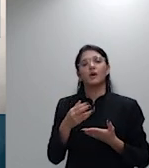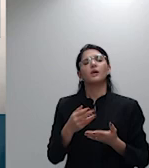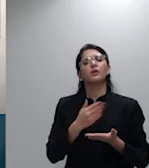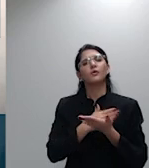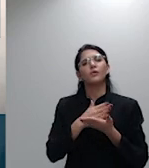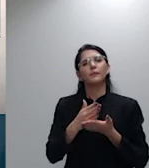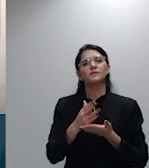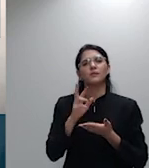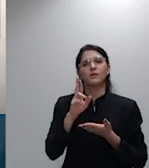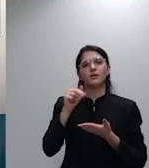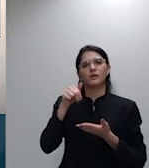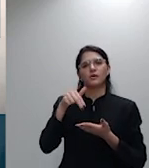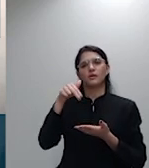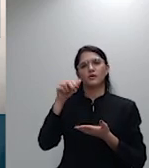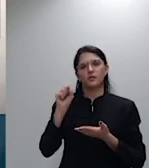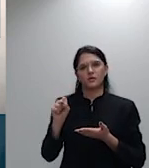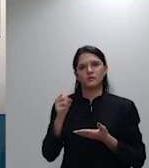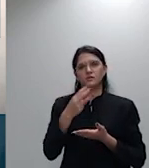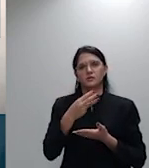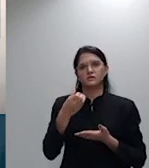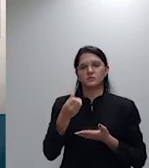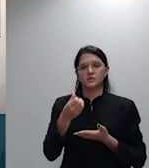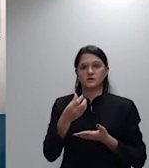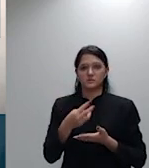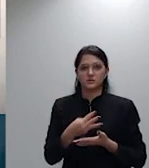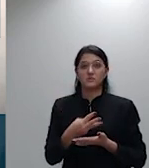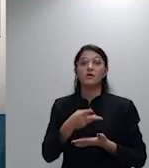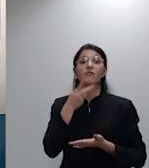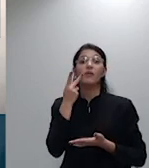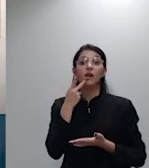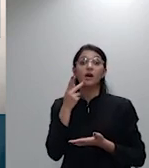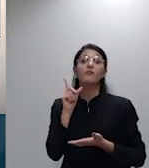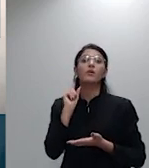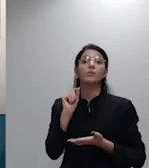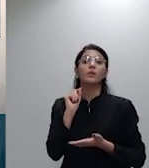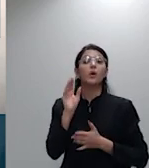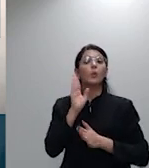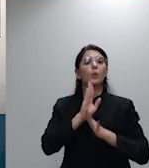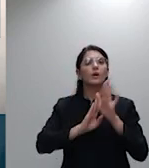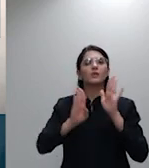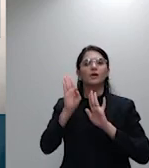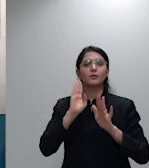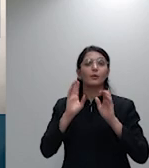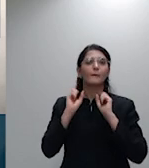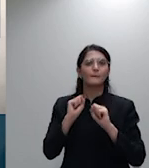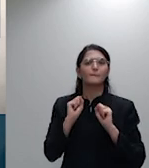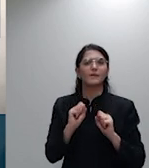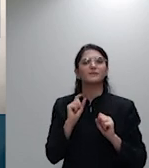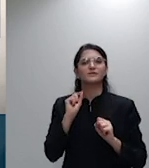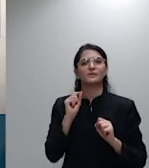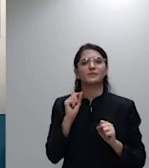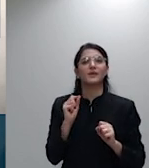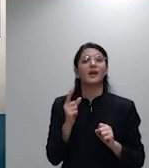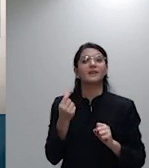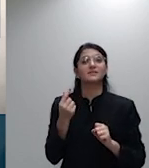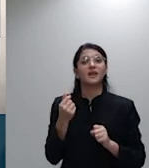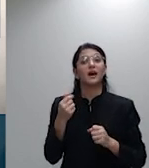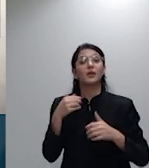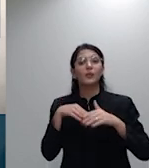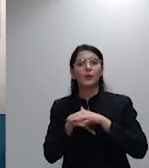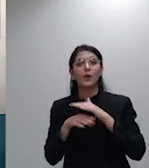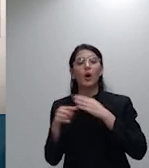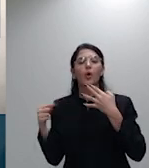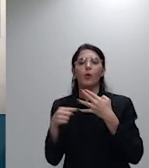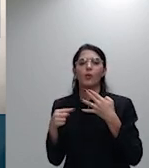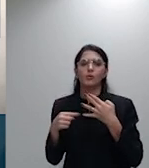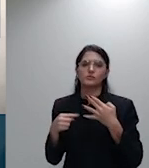a possibilidade de se carregar a margem de lucro para a última faixa etária cláusula de barreira tendo a NS